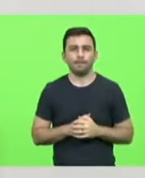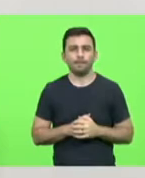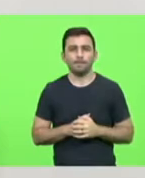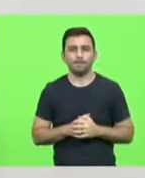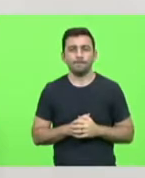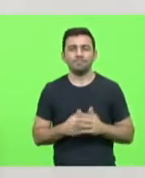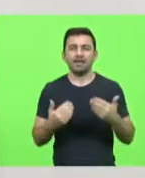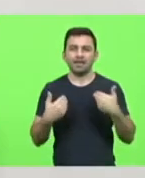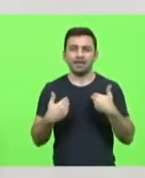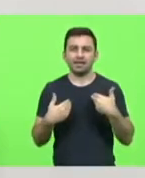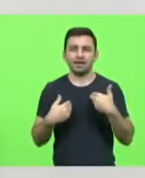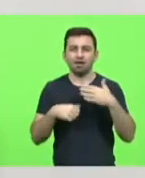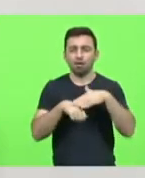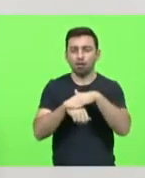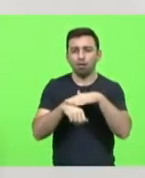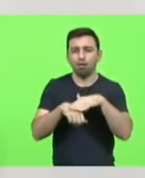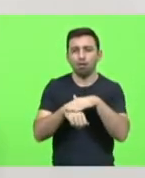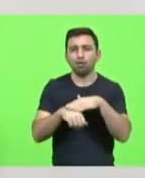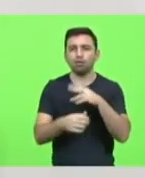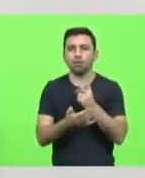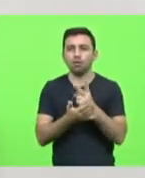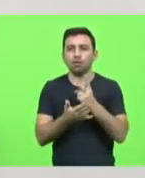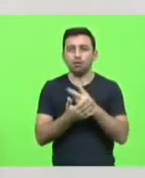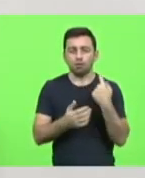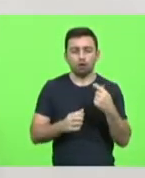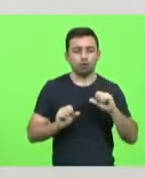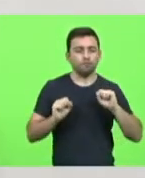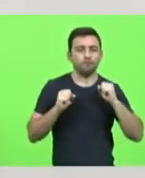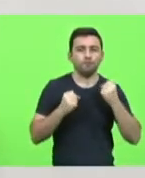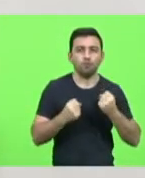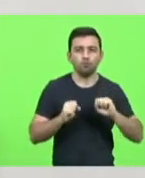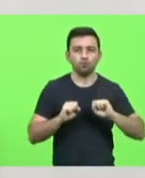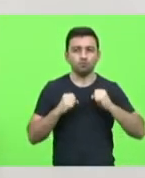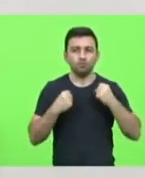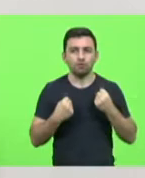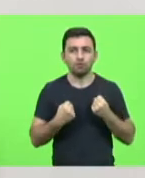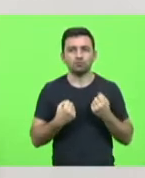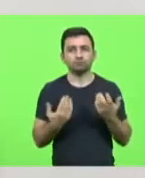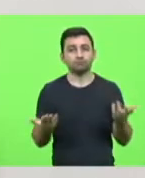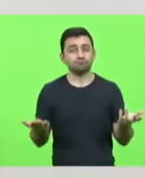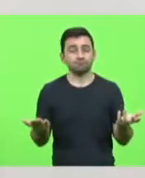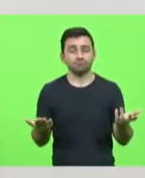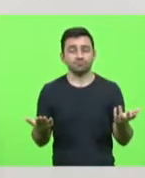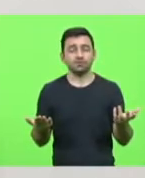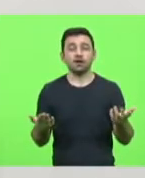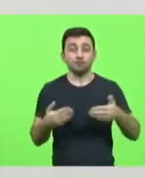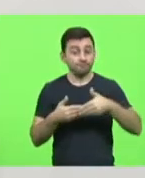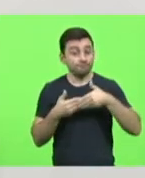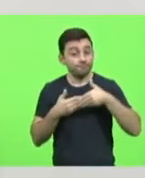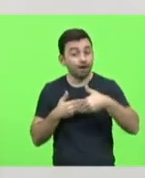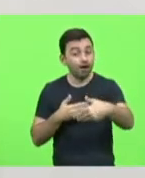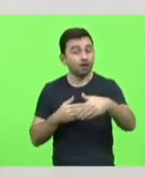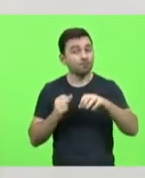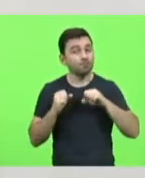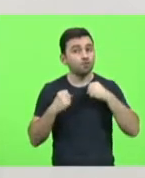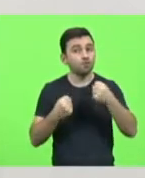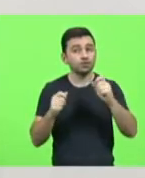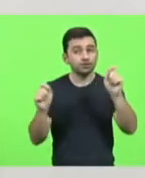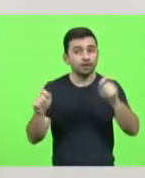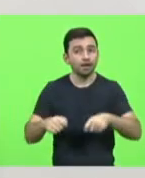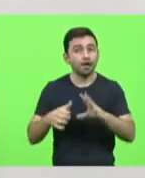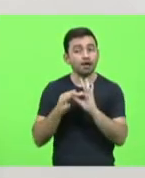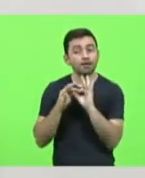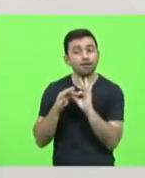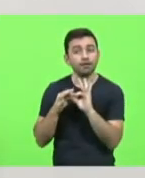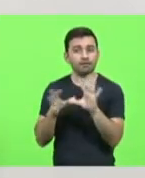aquela conversa mole de sempre, estamos fazendo o possível, o possível nós vamos fazer assim que for apresentada a